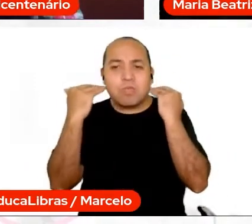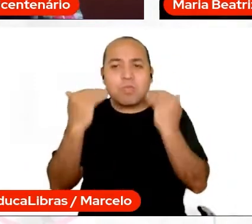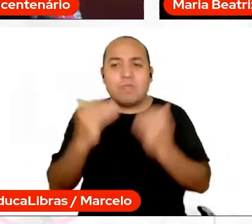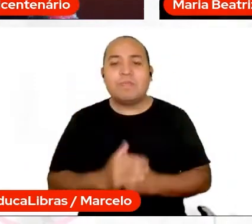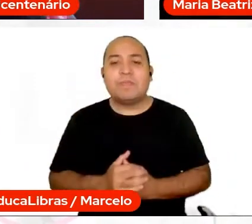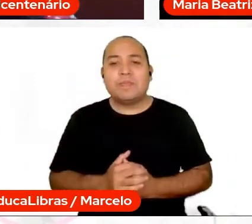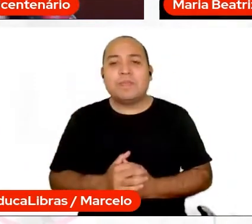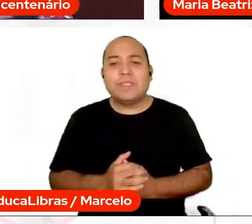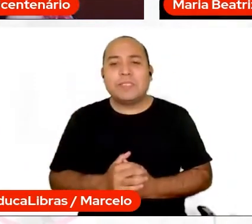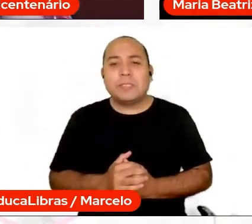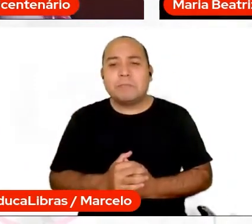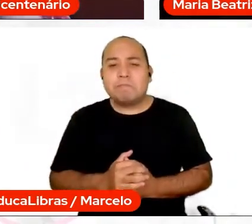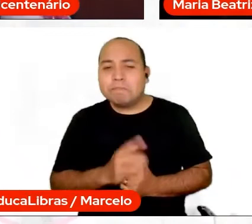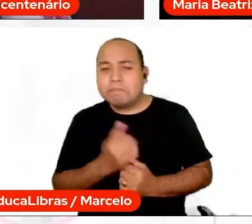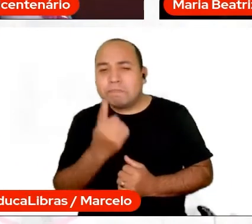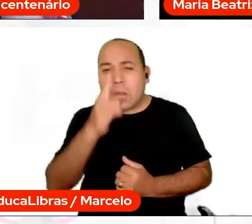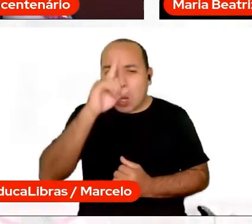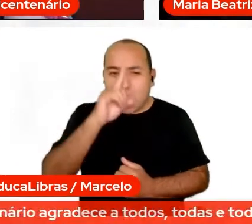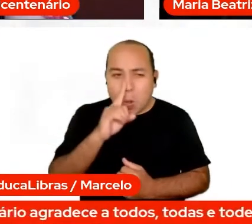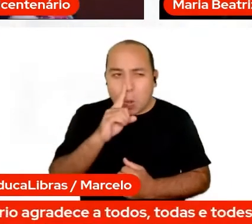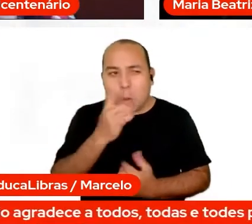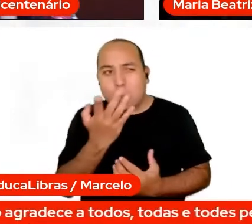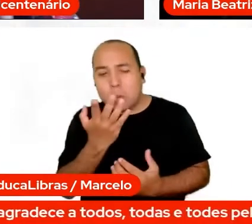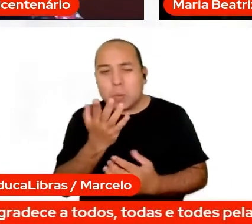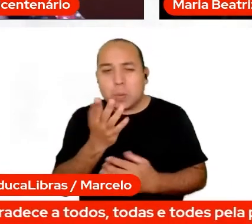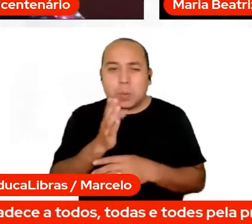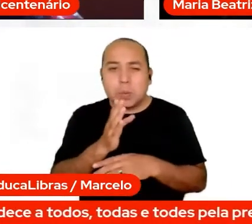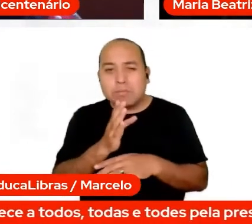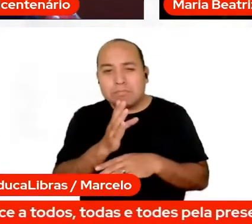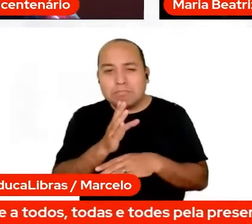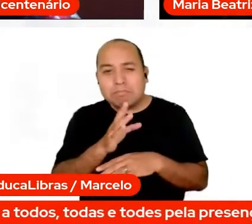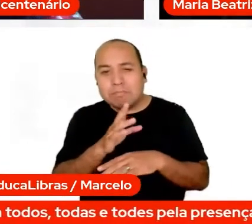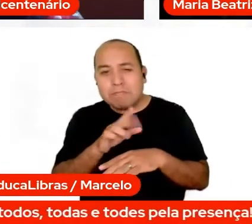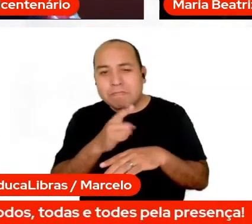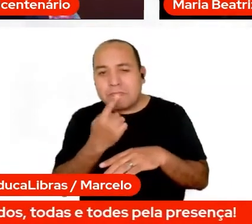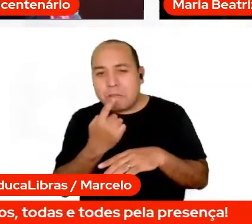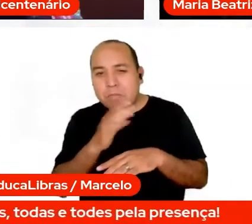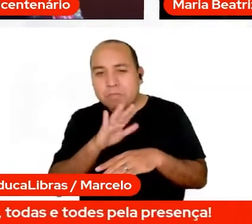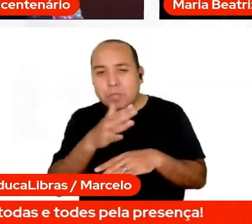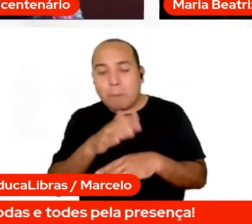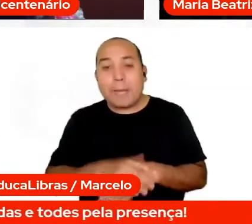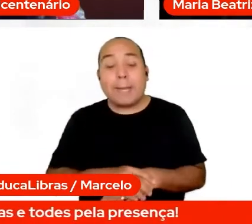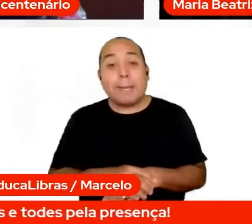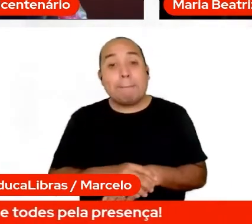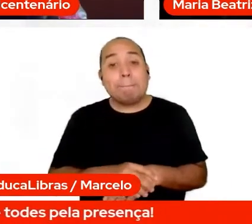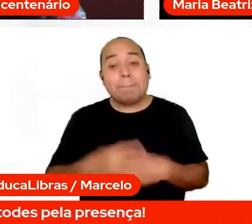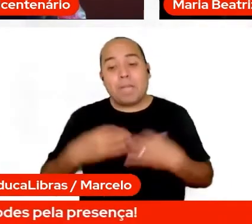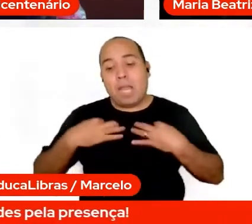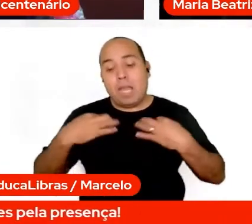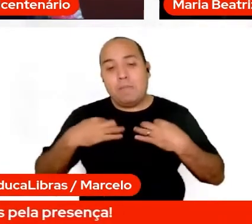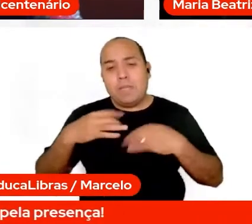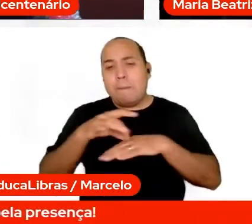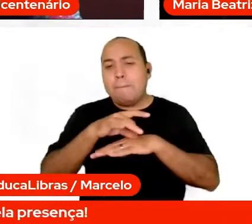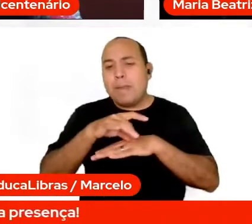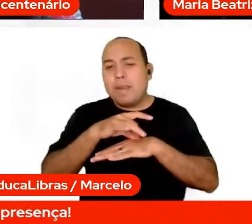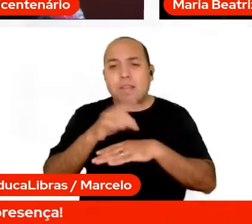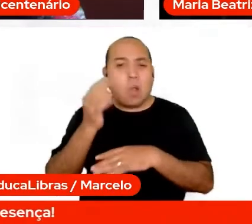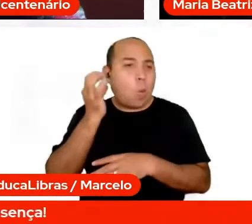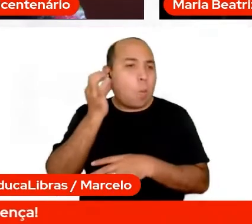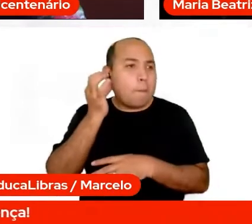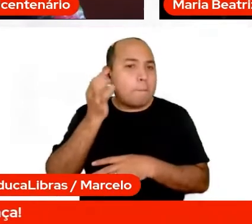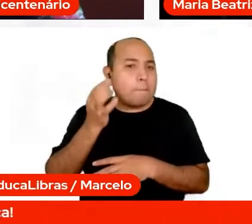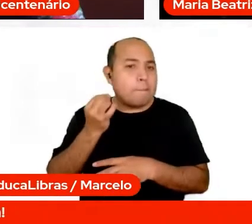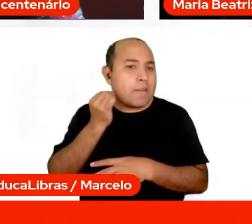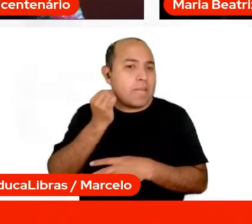meio alourados, meio cobre, eu estou de camiseta preta, um brinco azul com